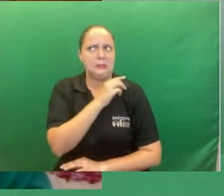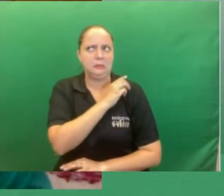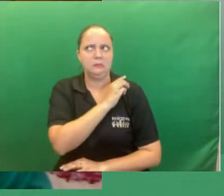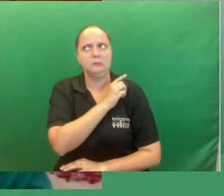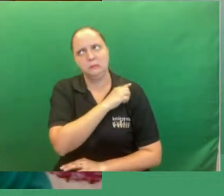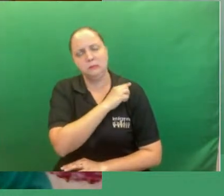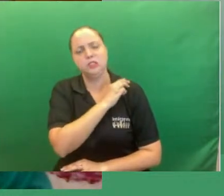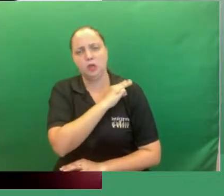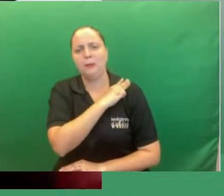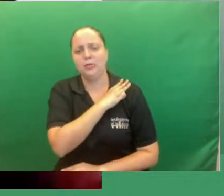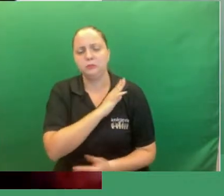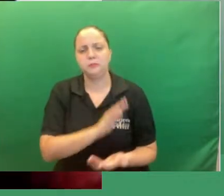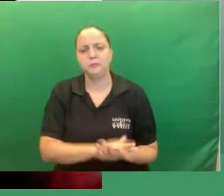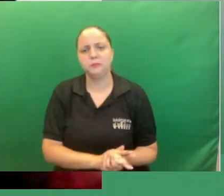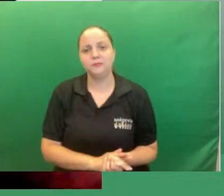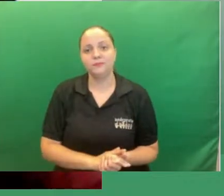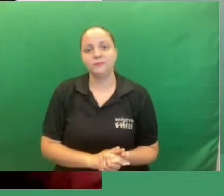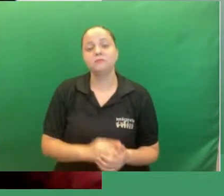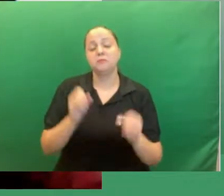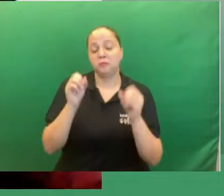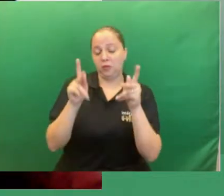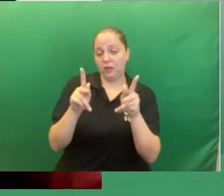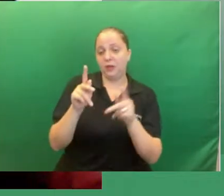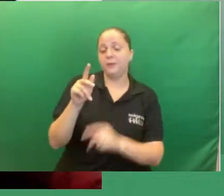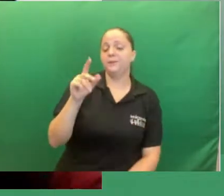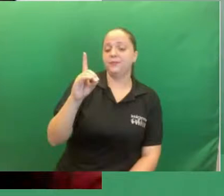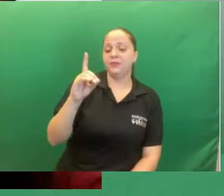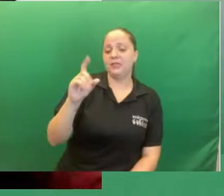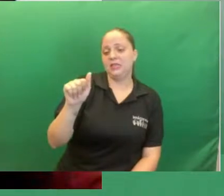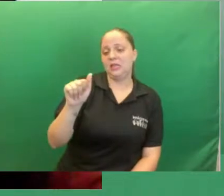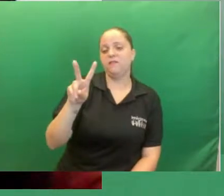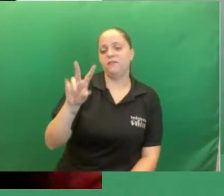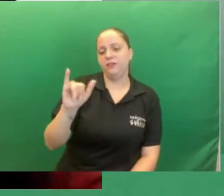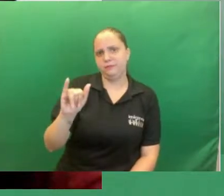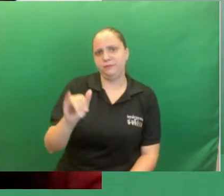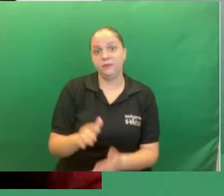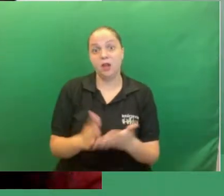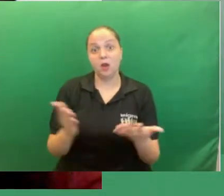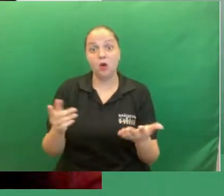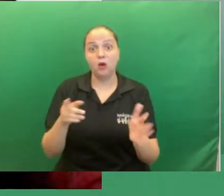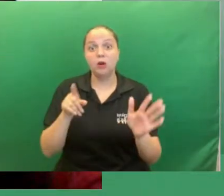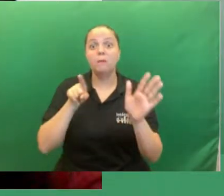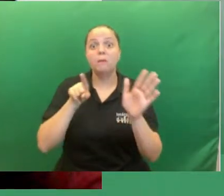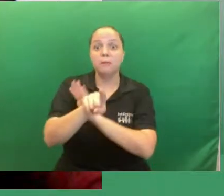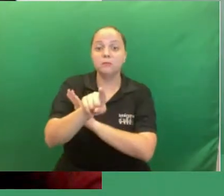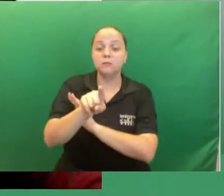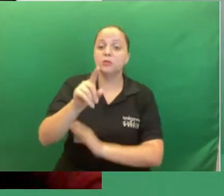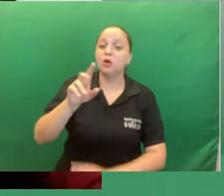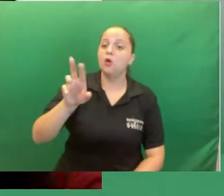Ok Davi muito obrigada uma pergunta para o Rubens